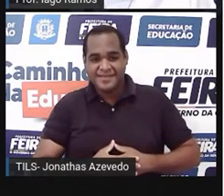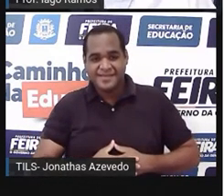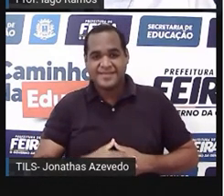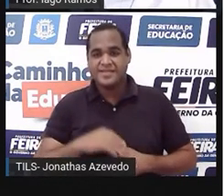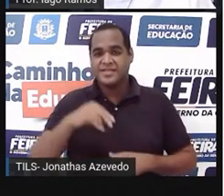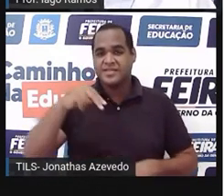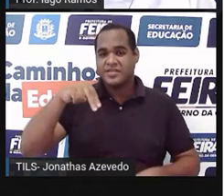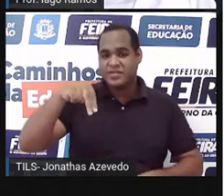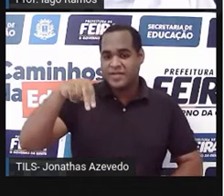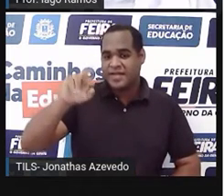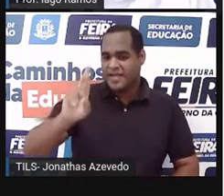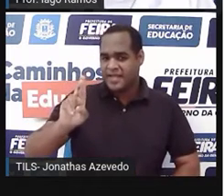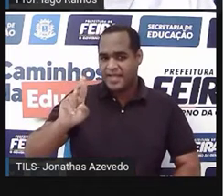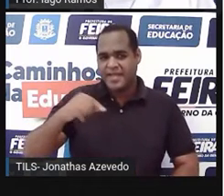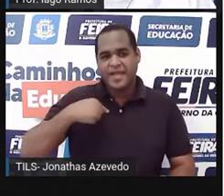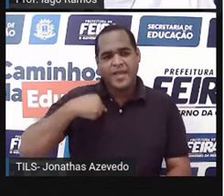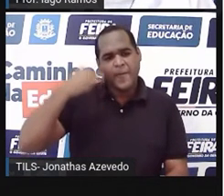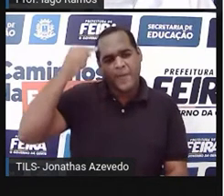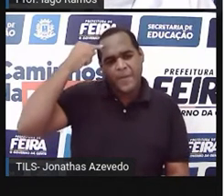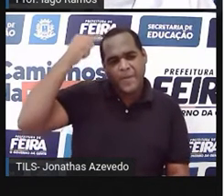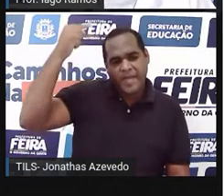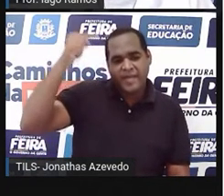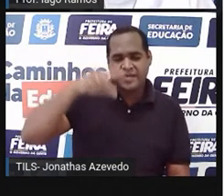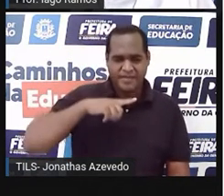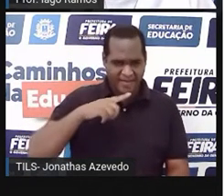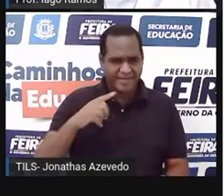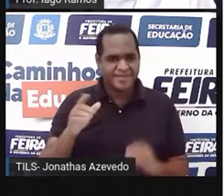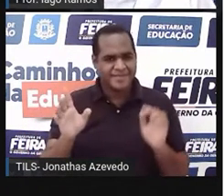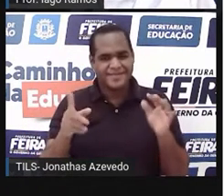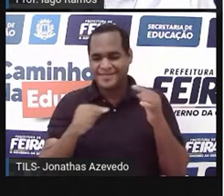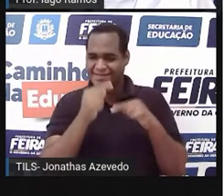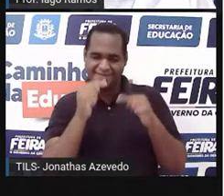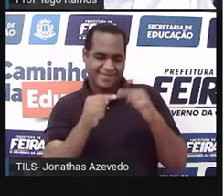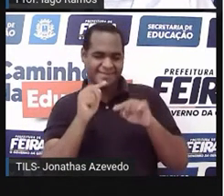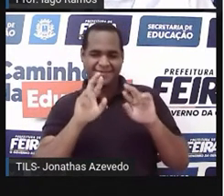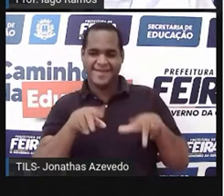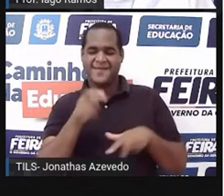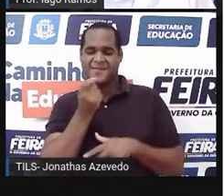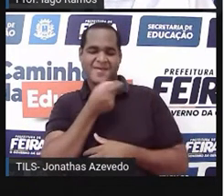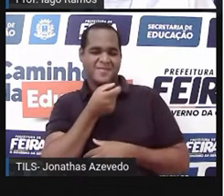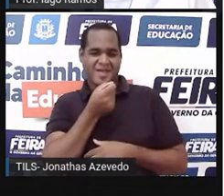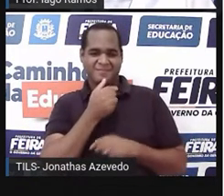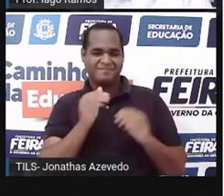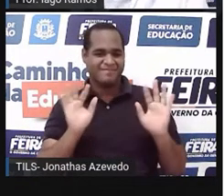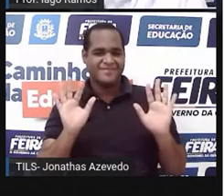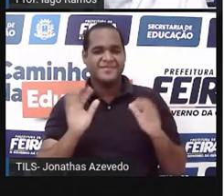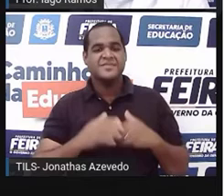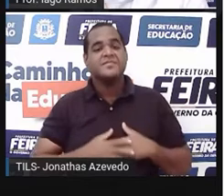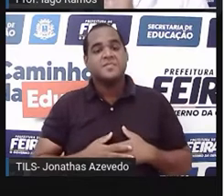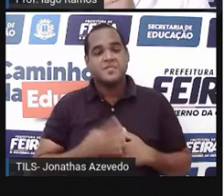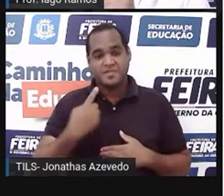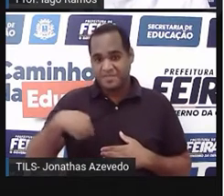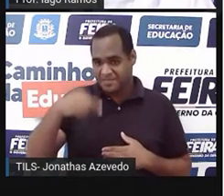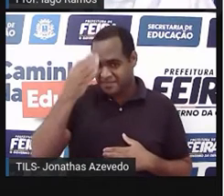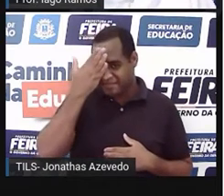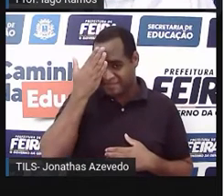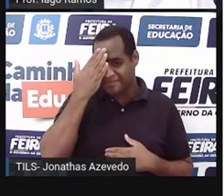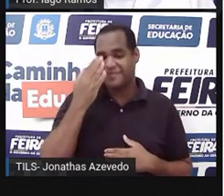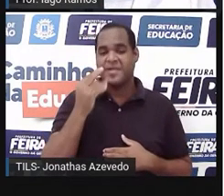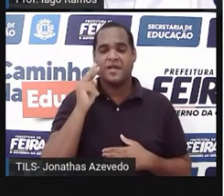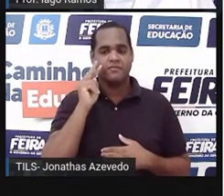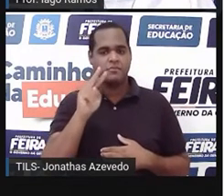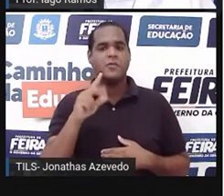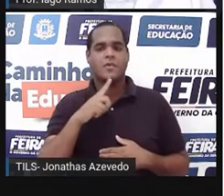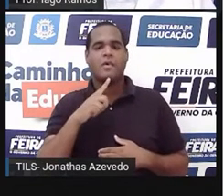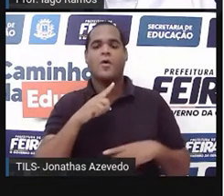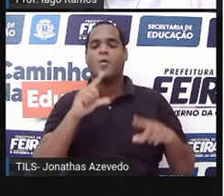racionais são aqueles que pensam, né? Mas não tem nada a ver com esse tipo de racionalidade, né? A gente sabe, a gente viu por que